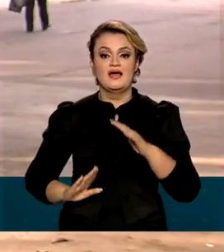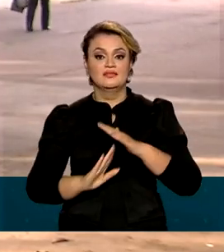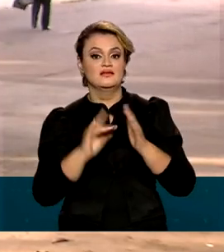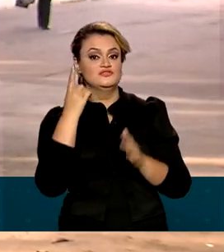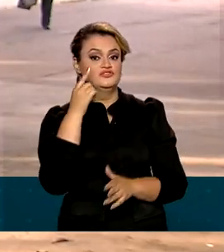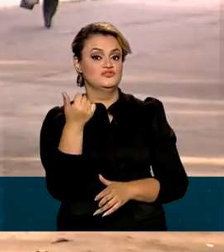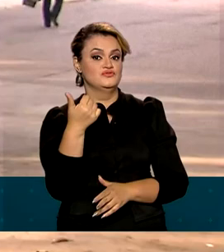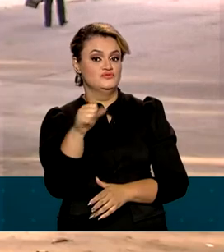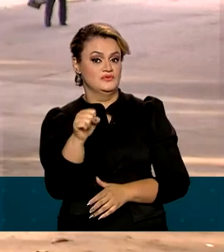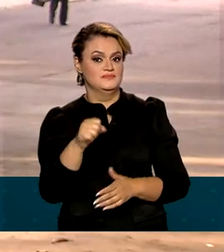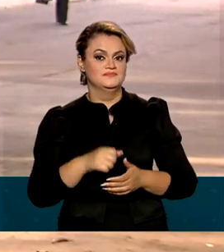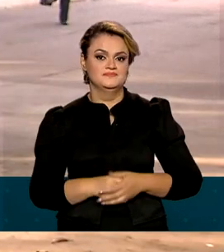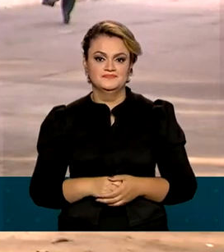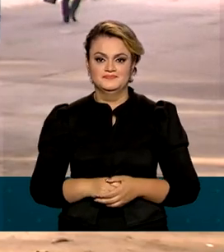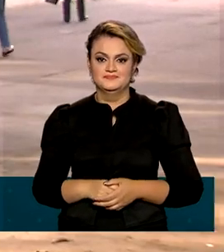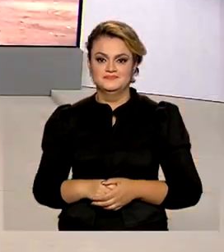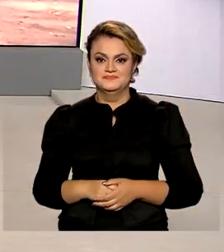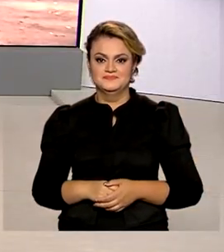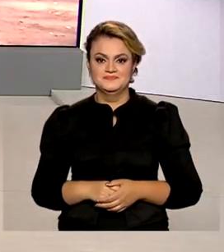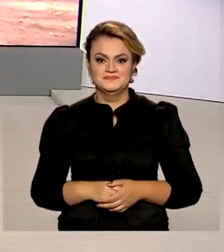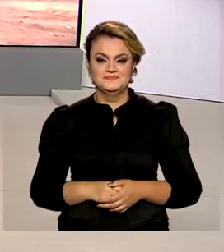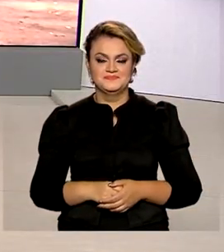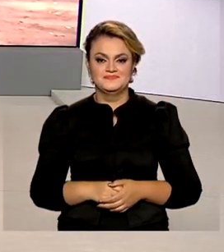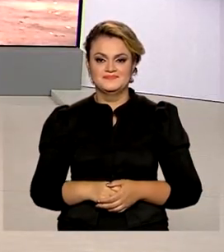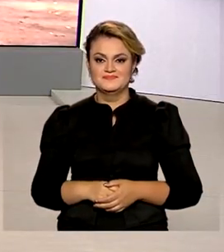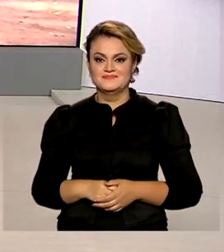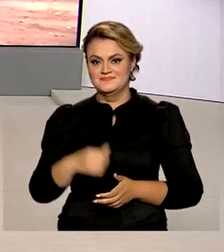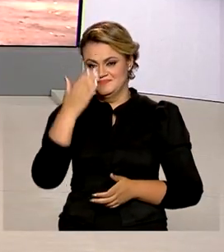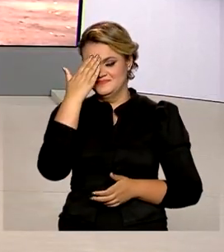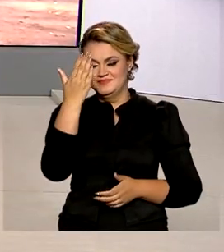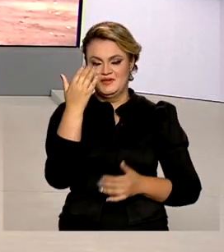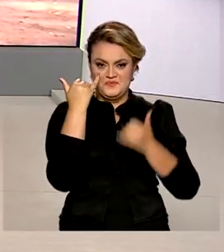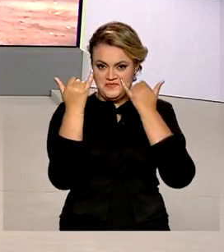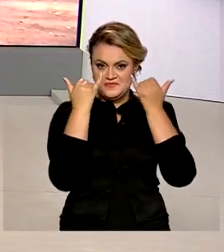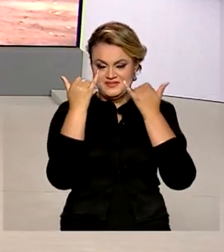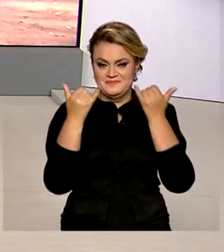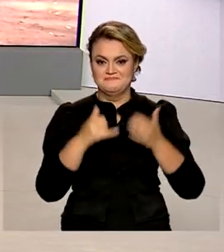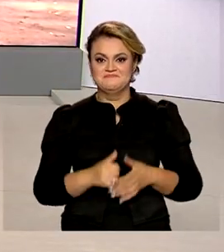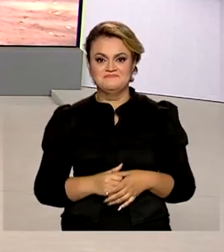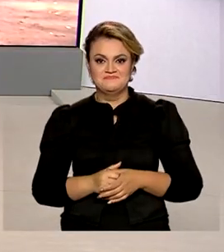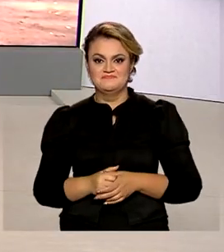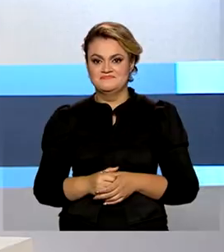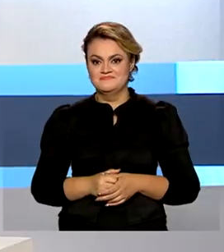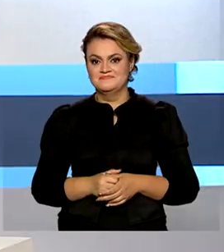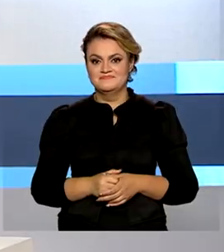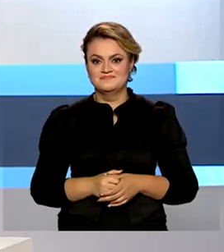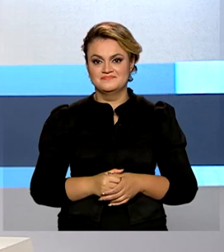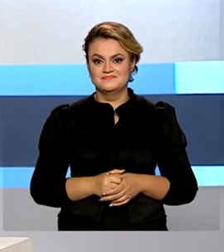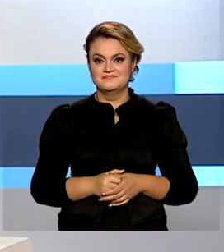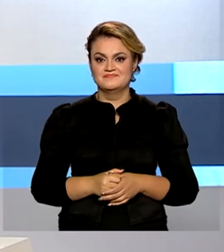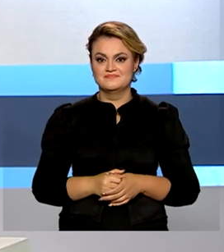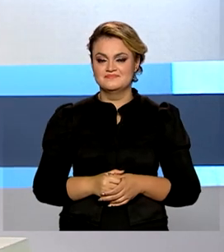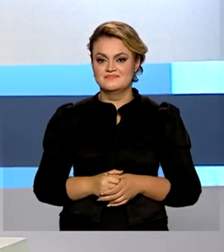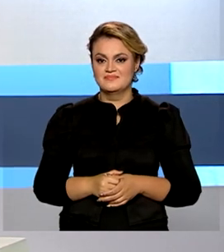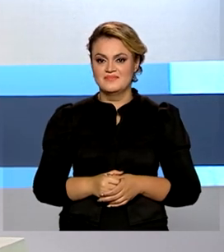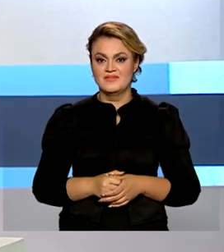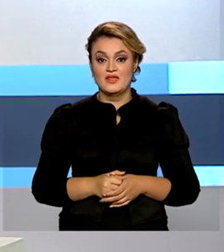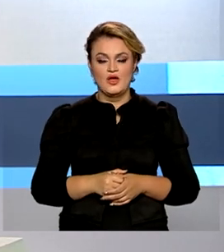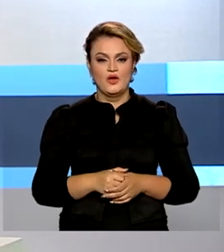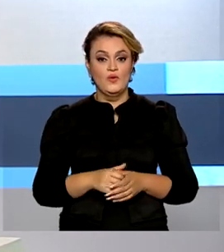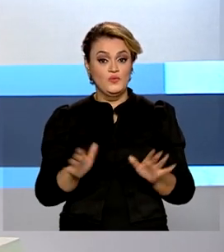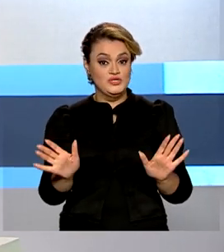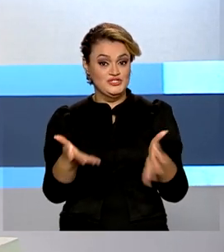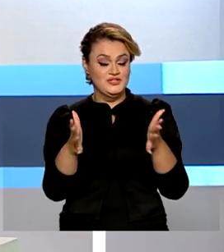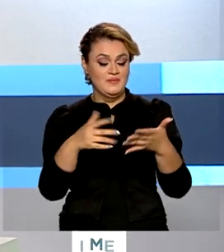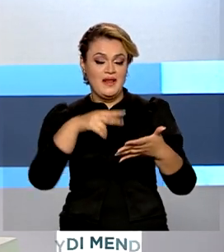18 de julho. Mara, com você. Obrigada pelas informações, Glauco. E o estímulo